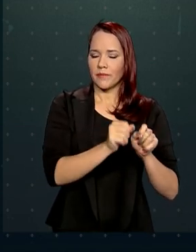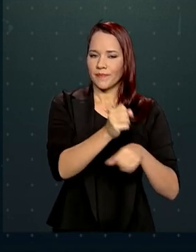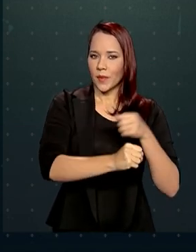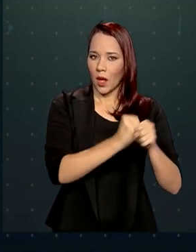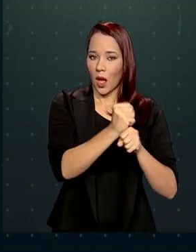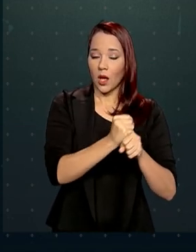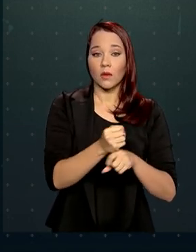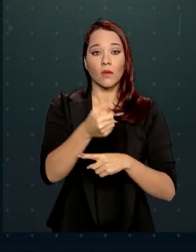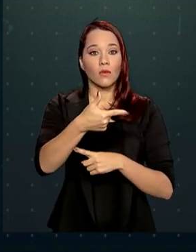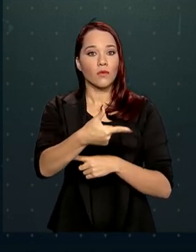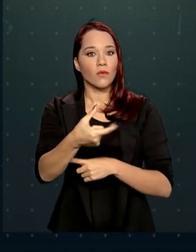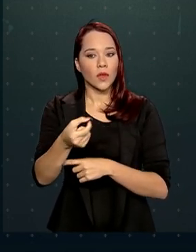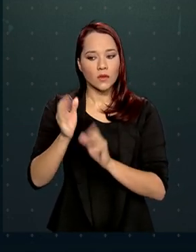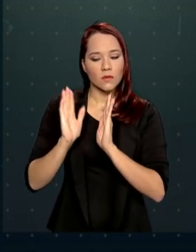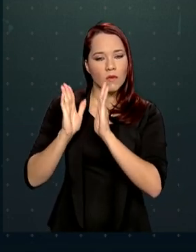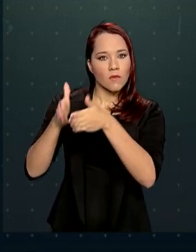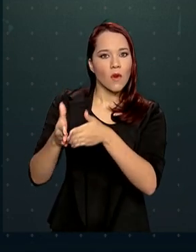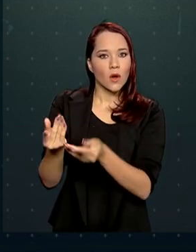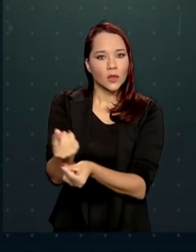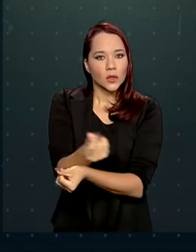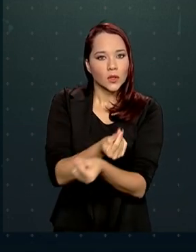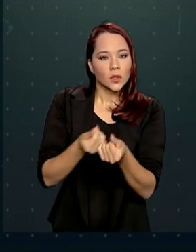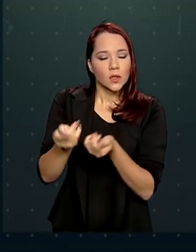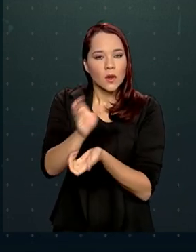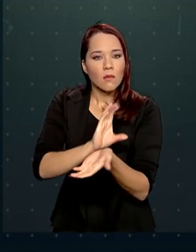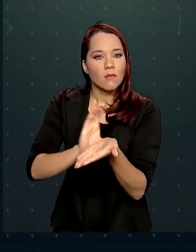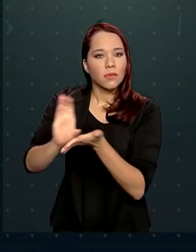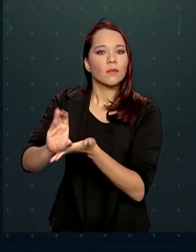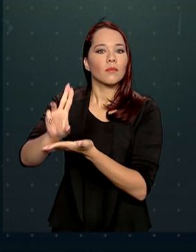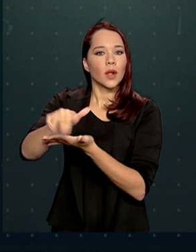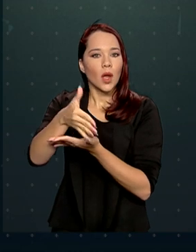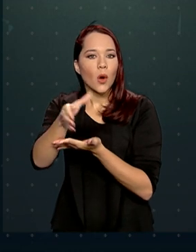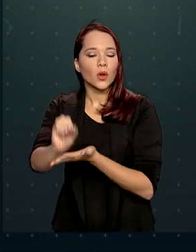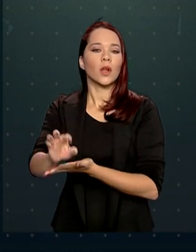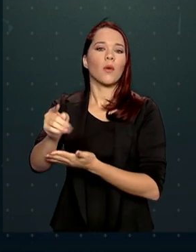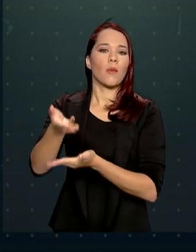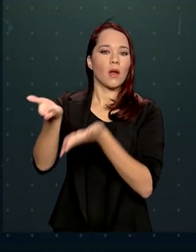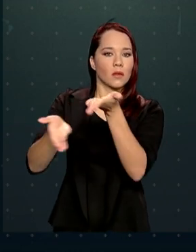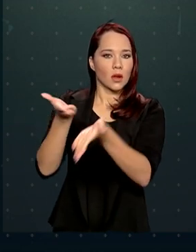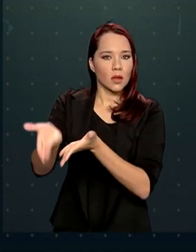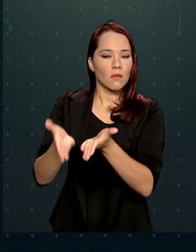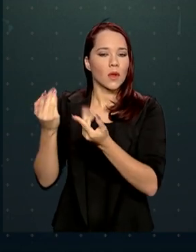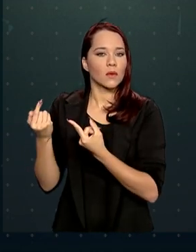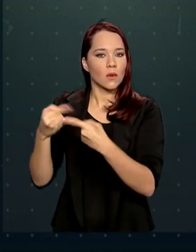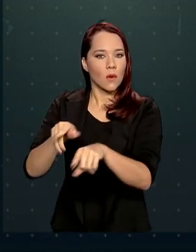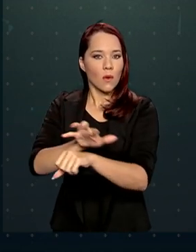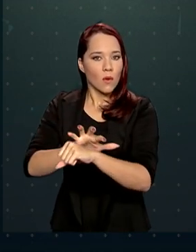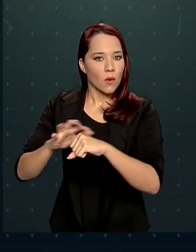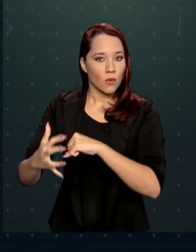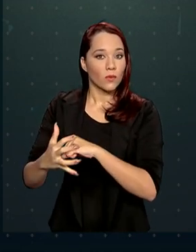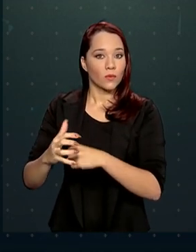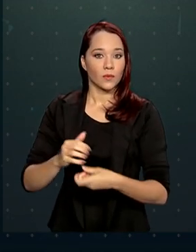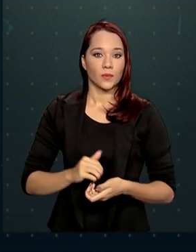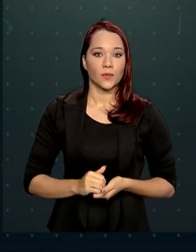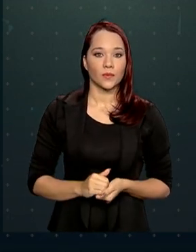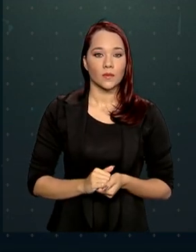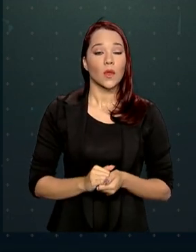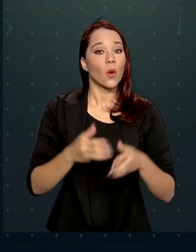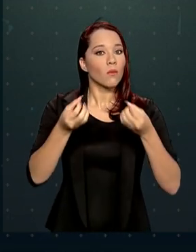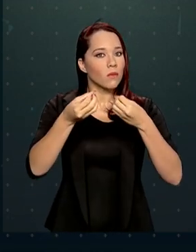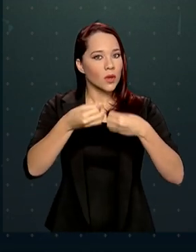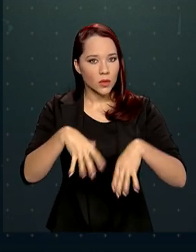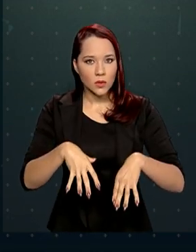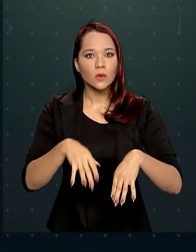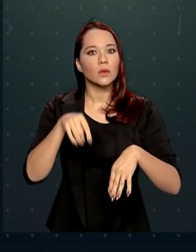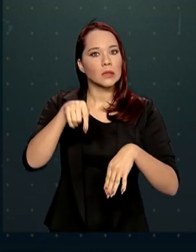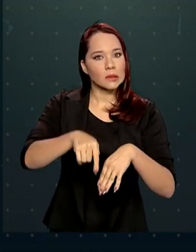ano, 20 focaram nos recursos repassados pela União para o tratamento e combate à covid-19. O prejuízo